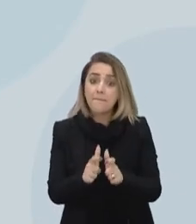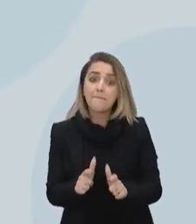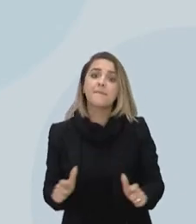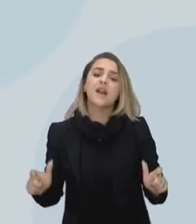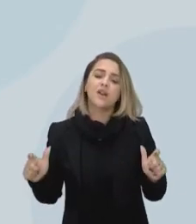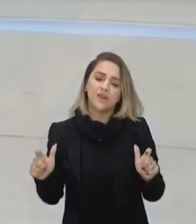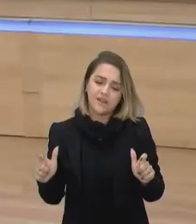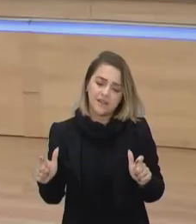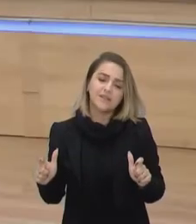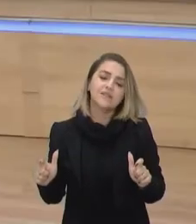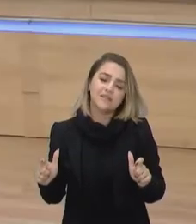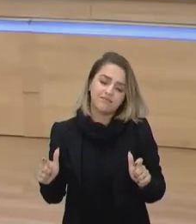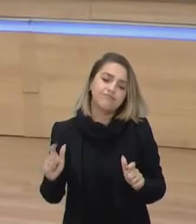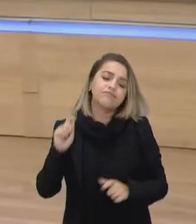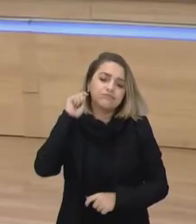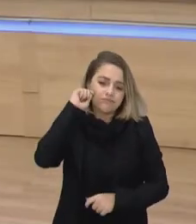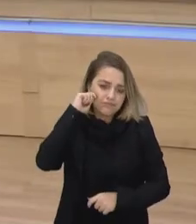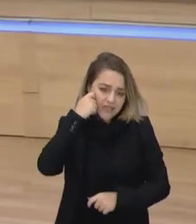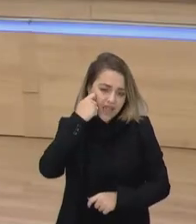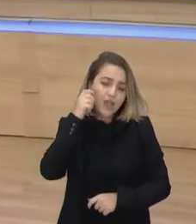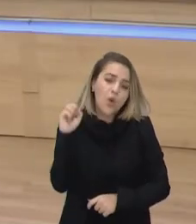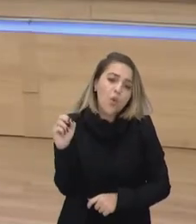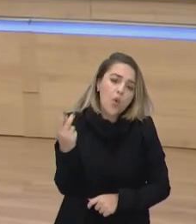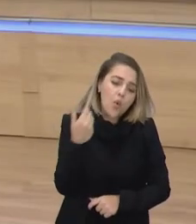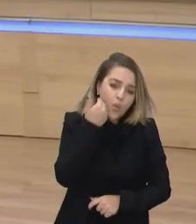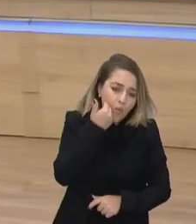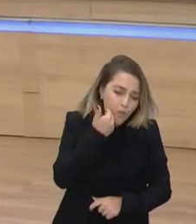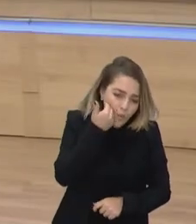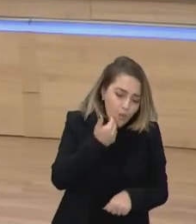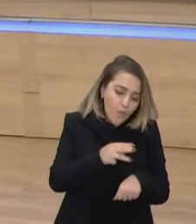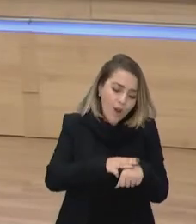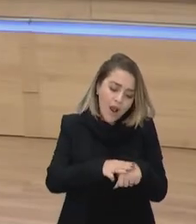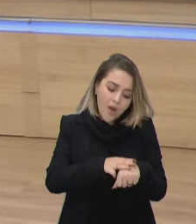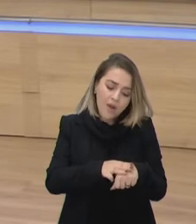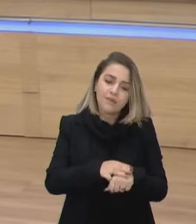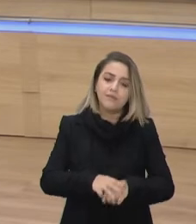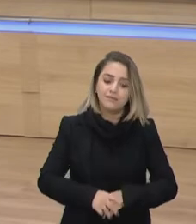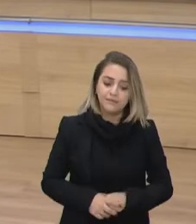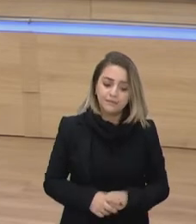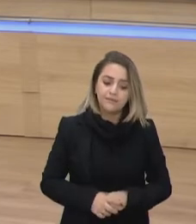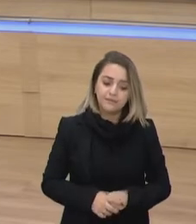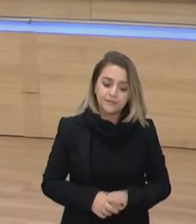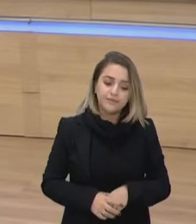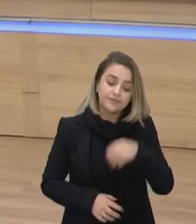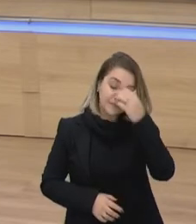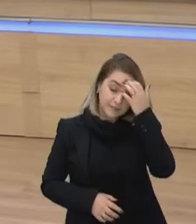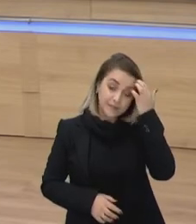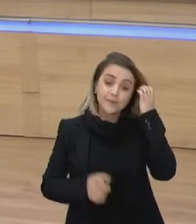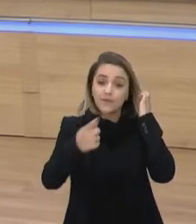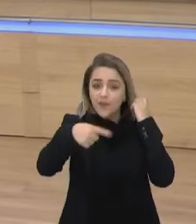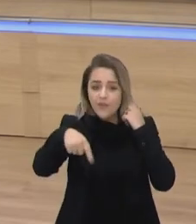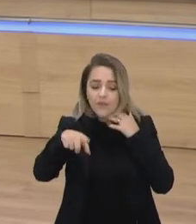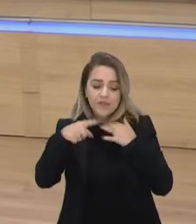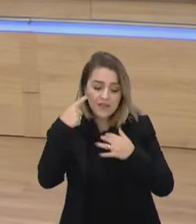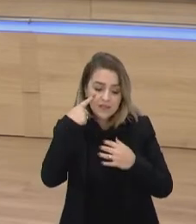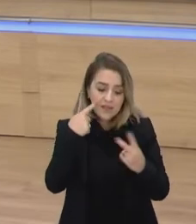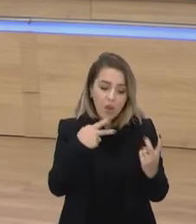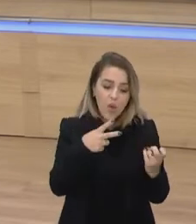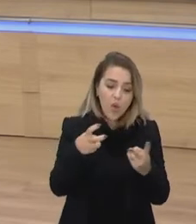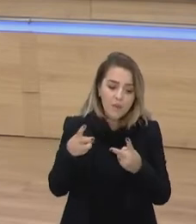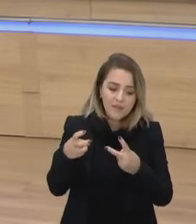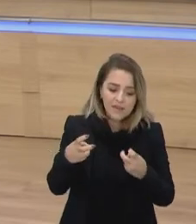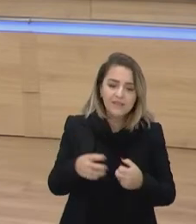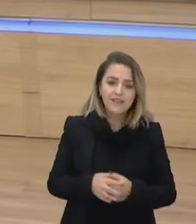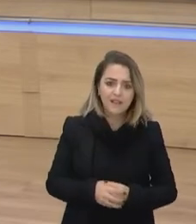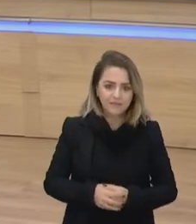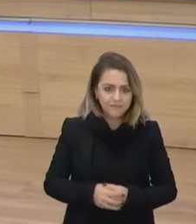pessoas de cor de pele preta ou parda, né? Então, vocês vejam só o